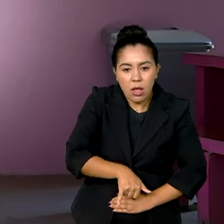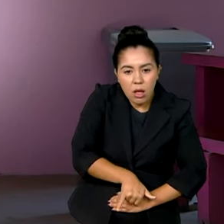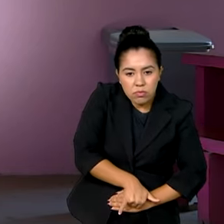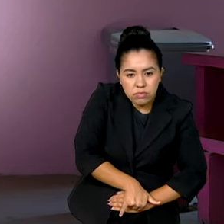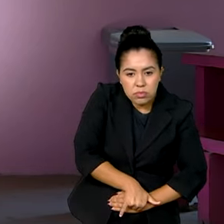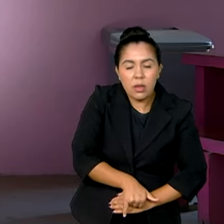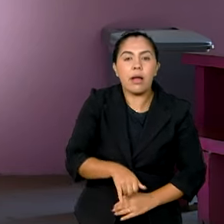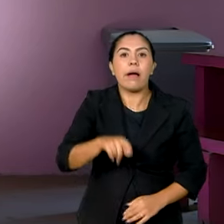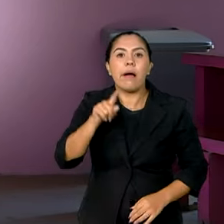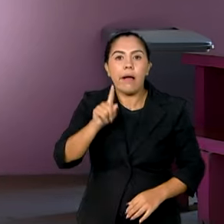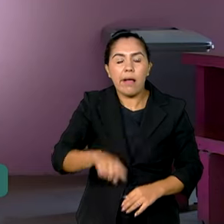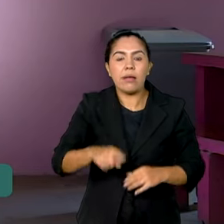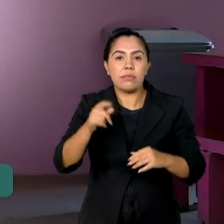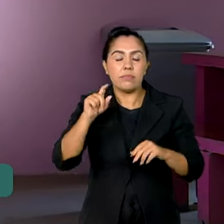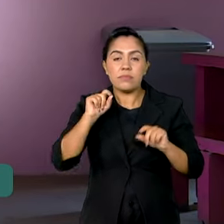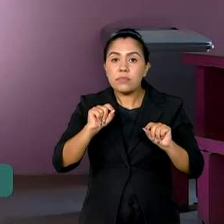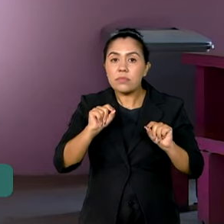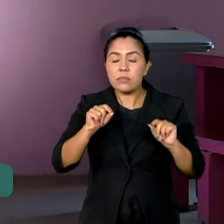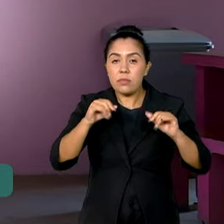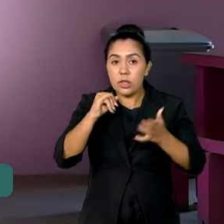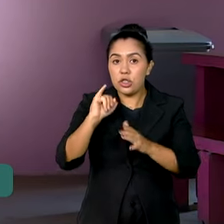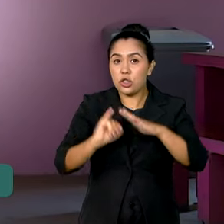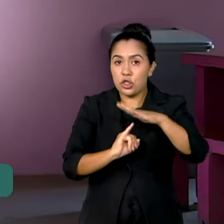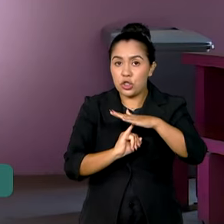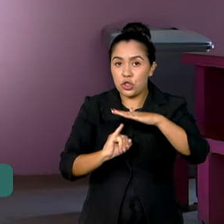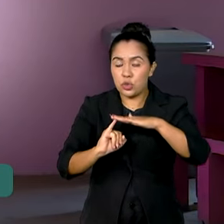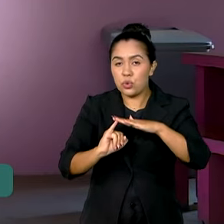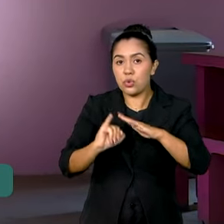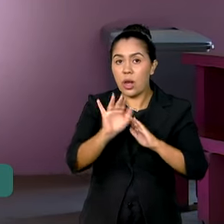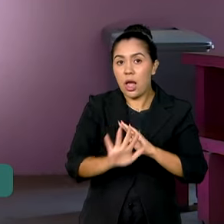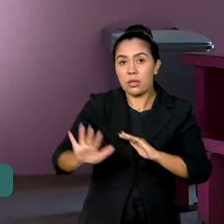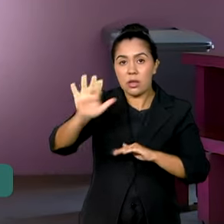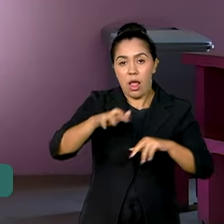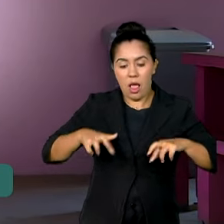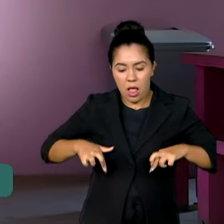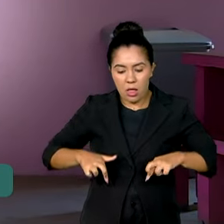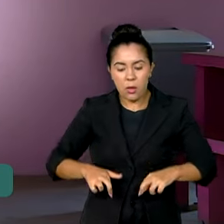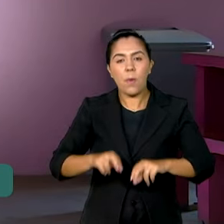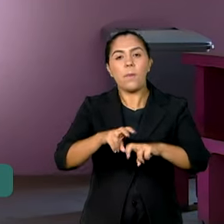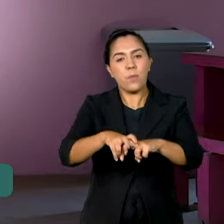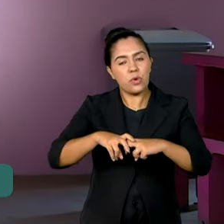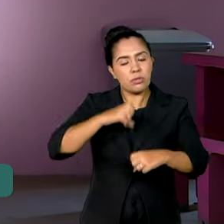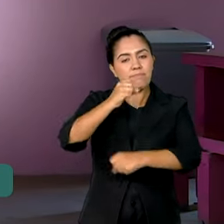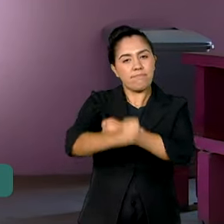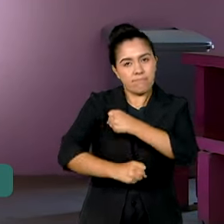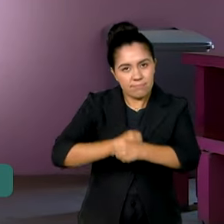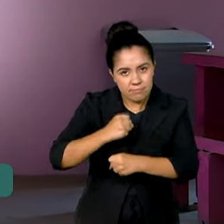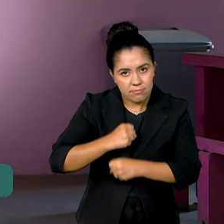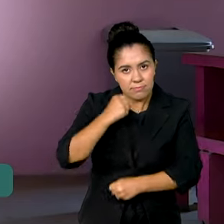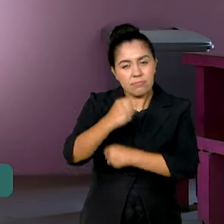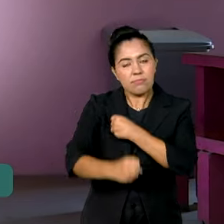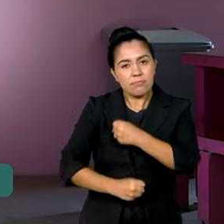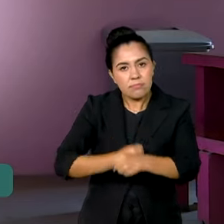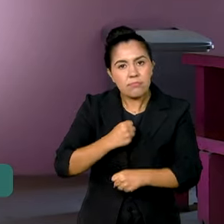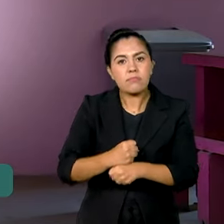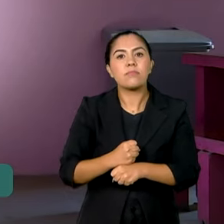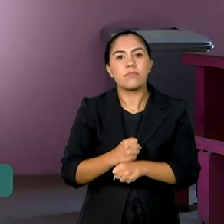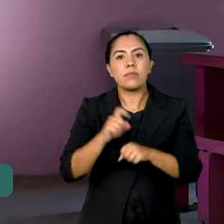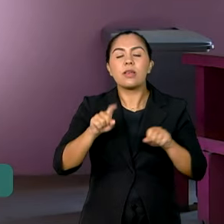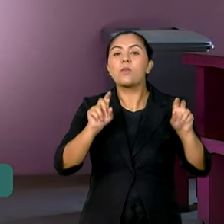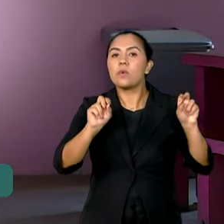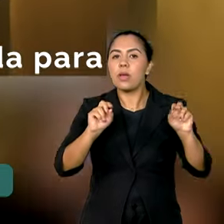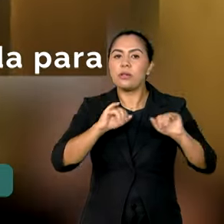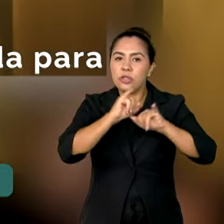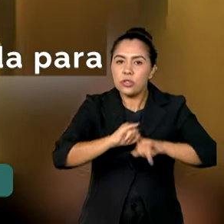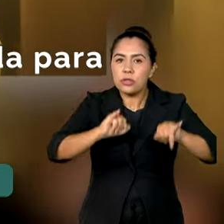Nacional do Câncer. É por isso que todos os anos, o Outubro Rosa vem lembrar da importância do diagnóstico precoce e da